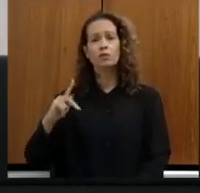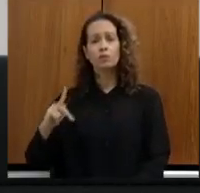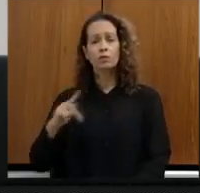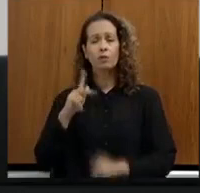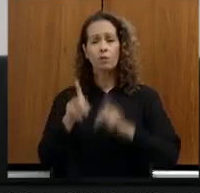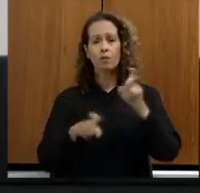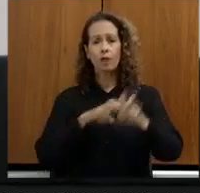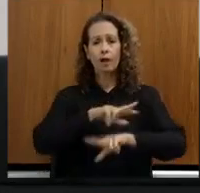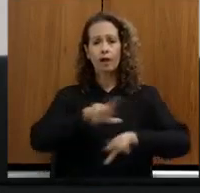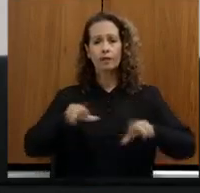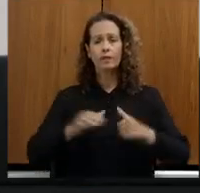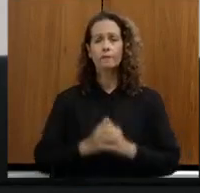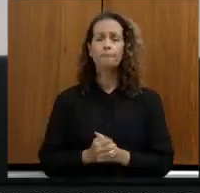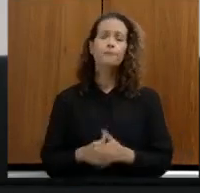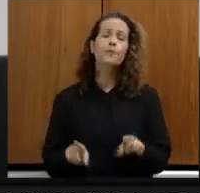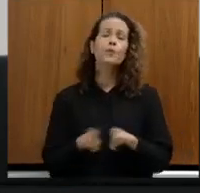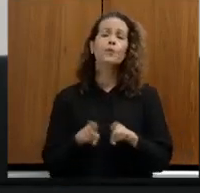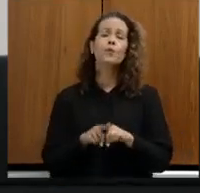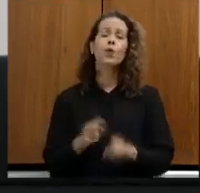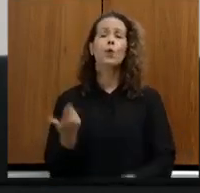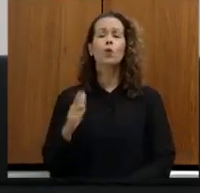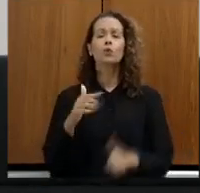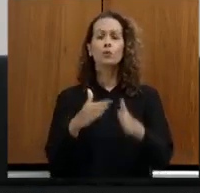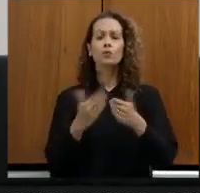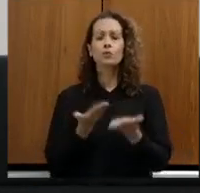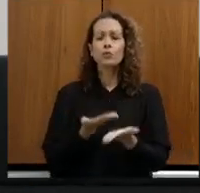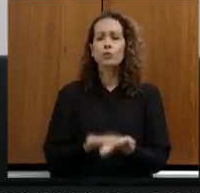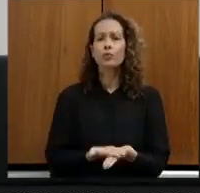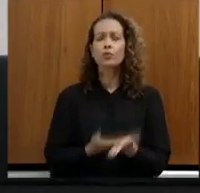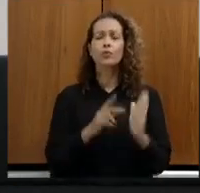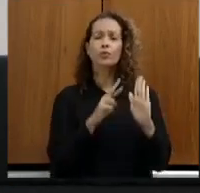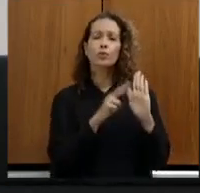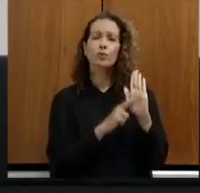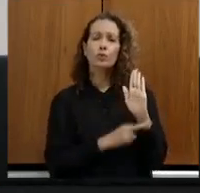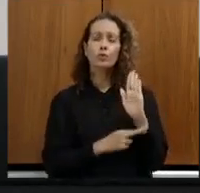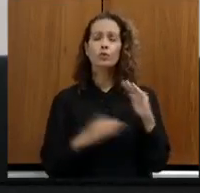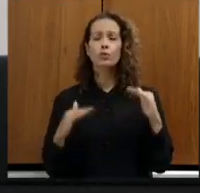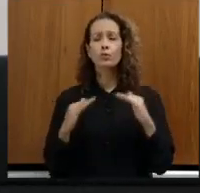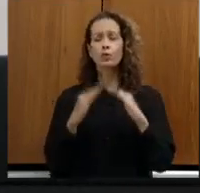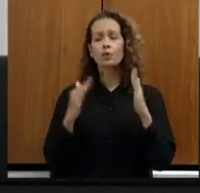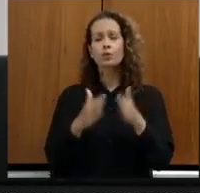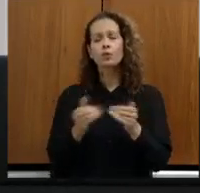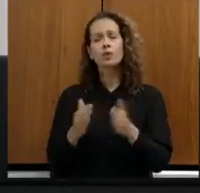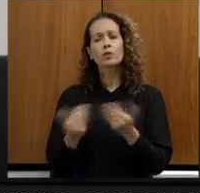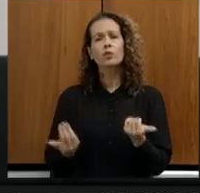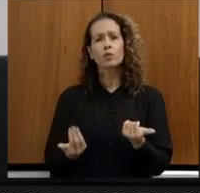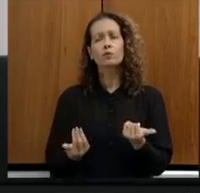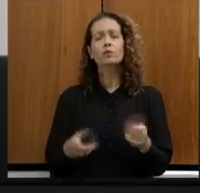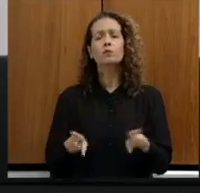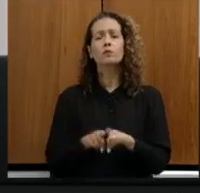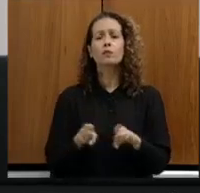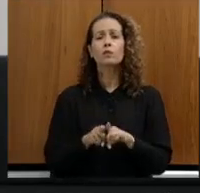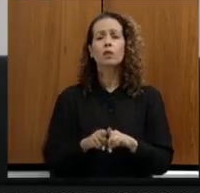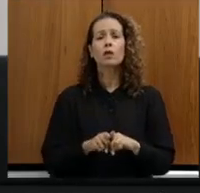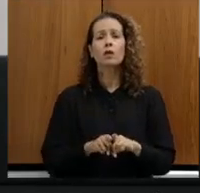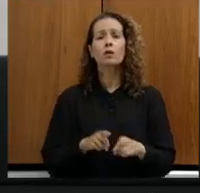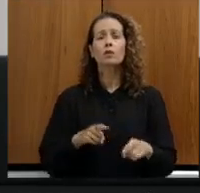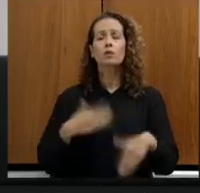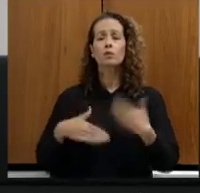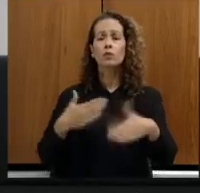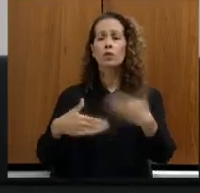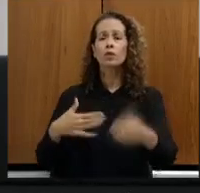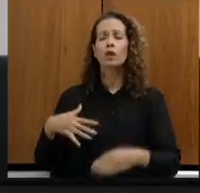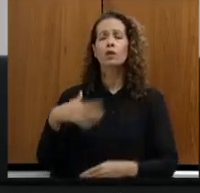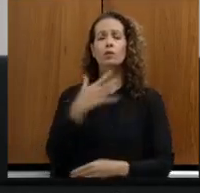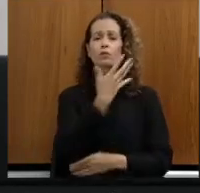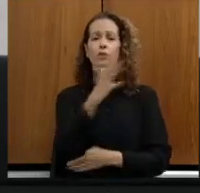Outro requerimento requer nos termos regimentais seja encaminhado a Secretaria de Estado de Meio Ambiente e